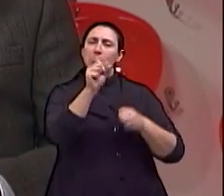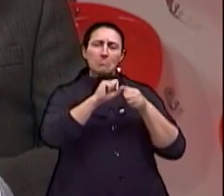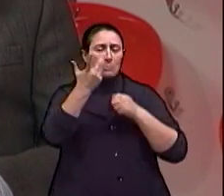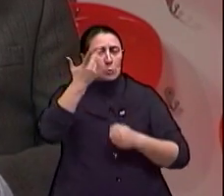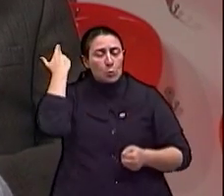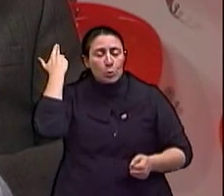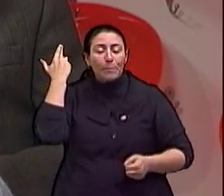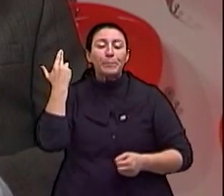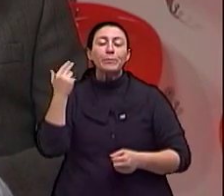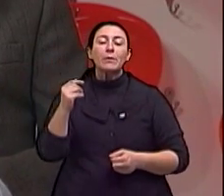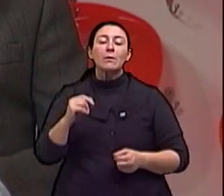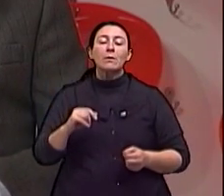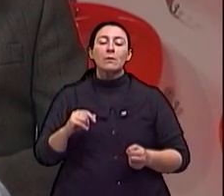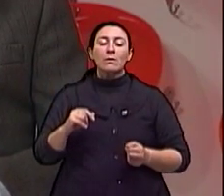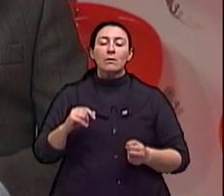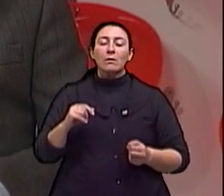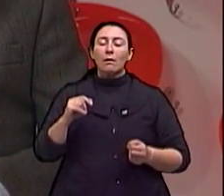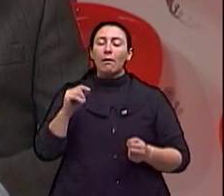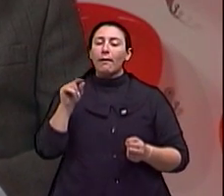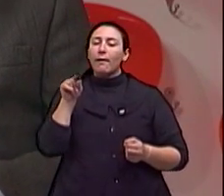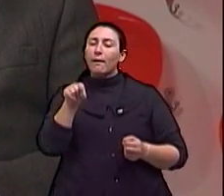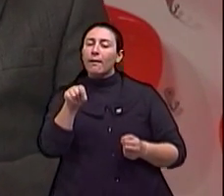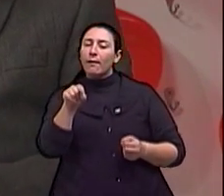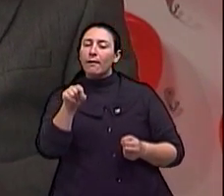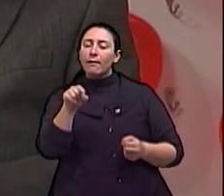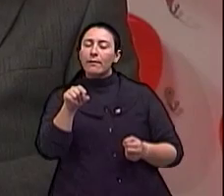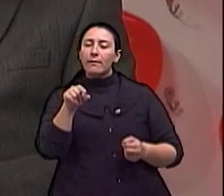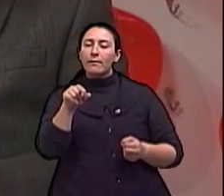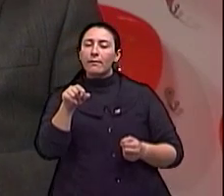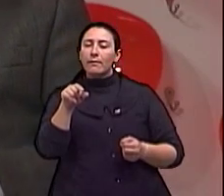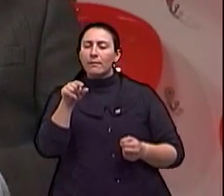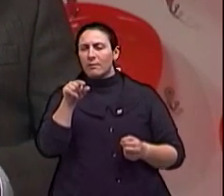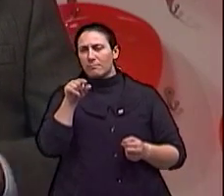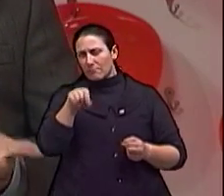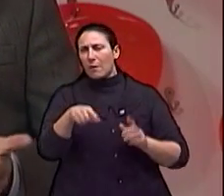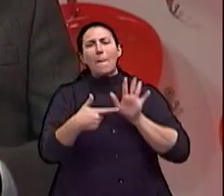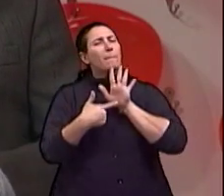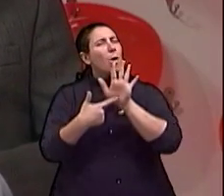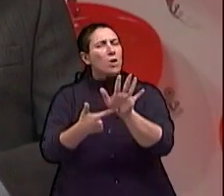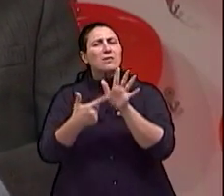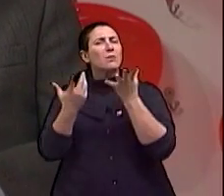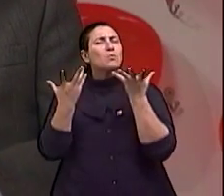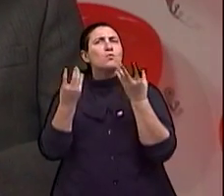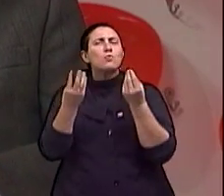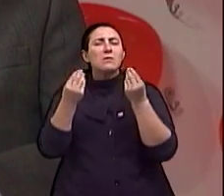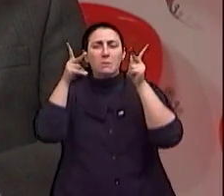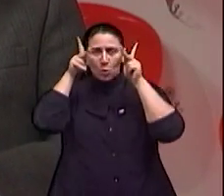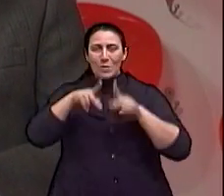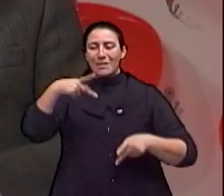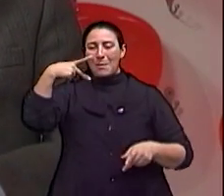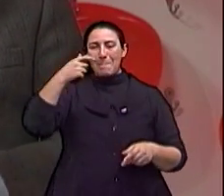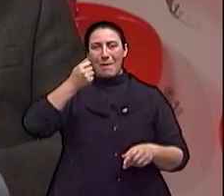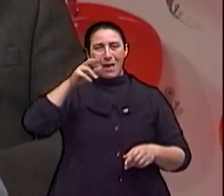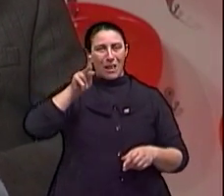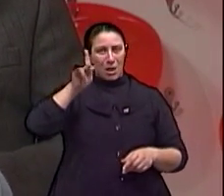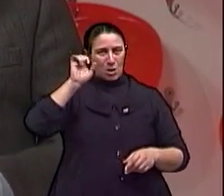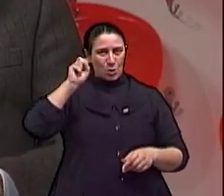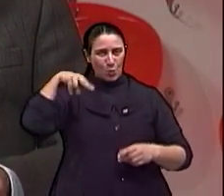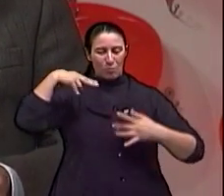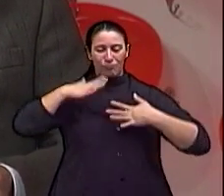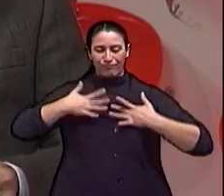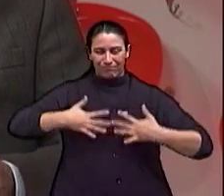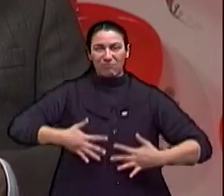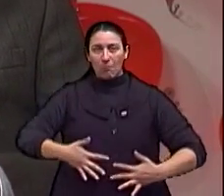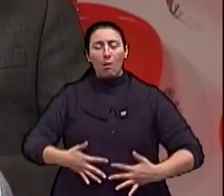alvo, assim, muitas pessoas que têm Parkinson, eles fizeram